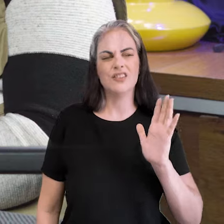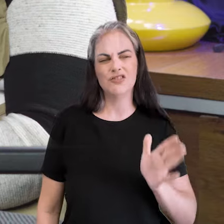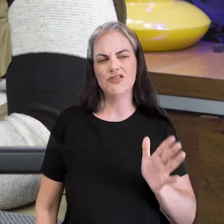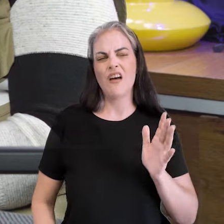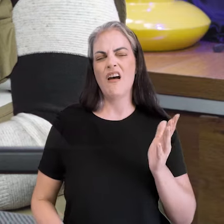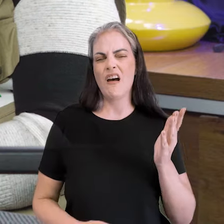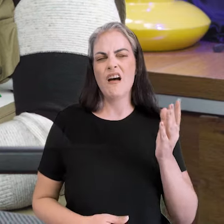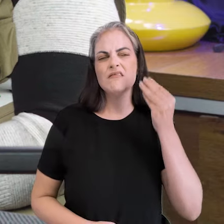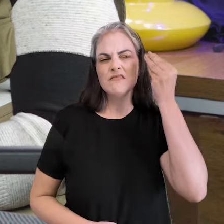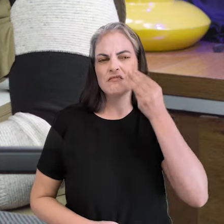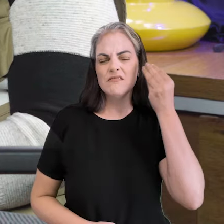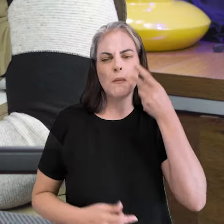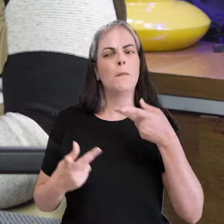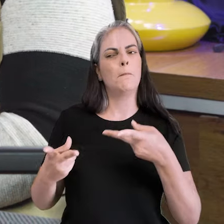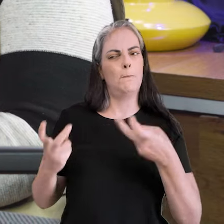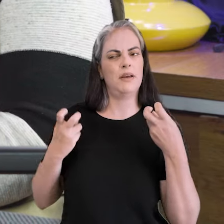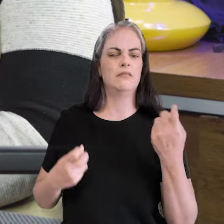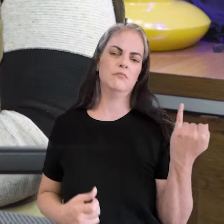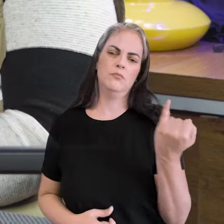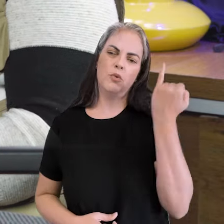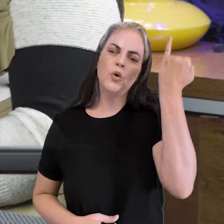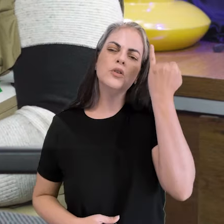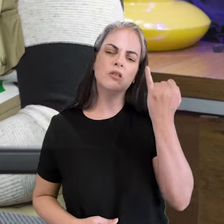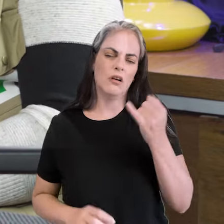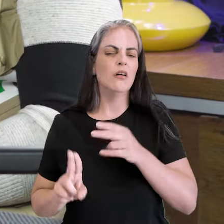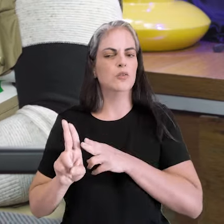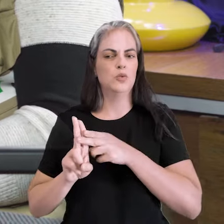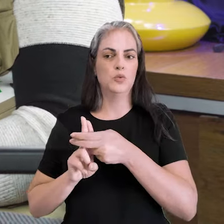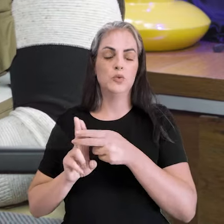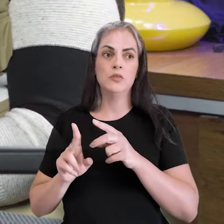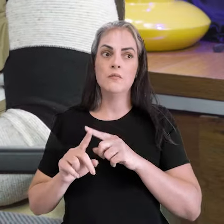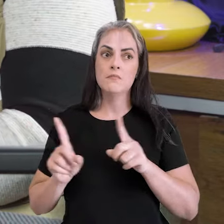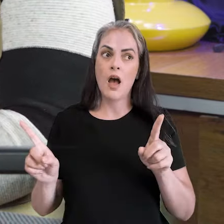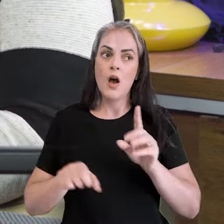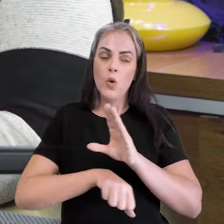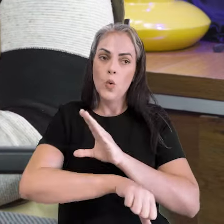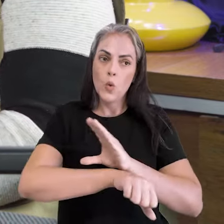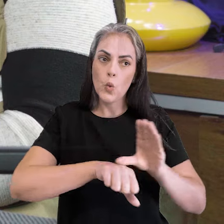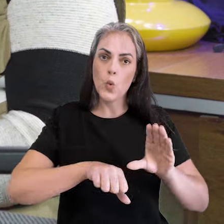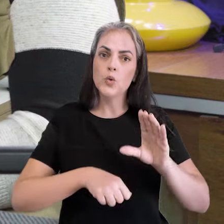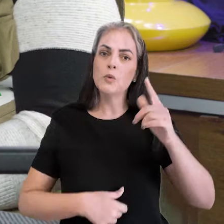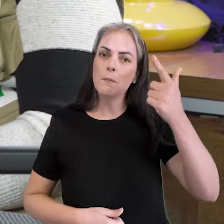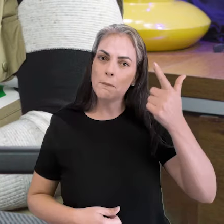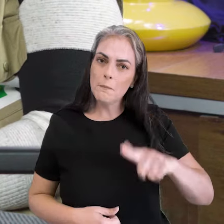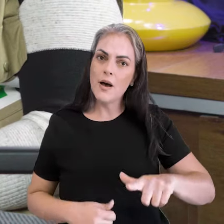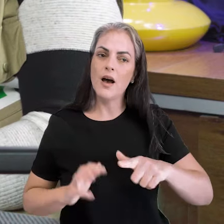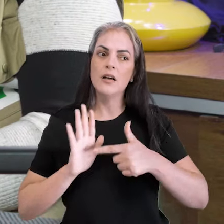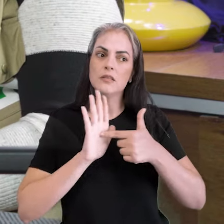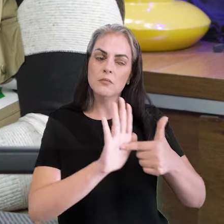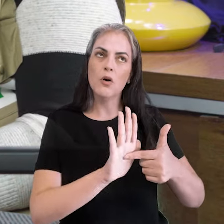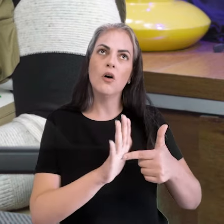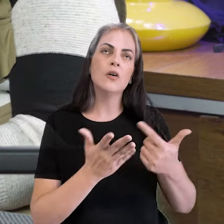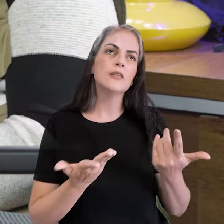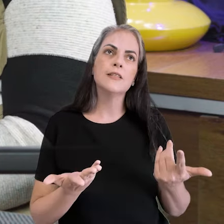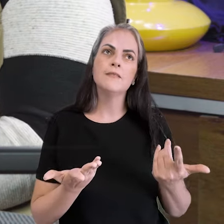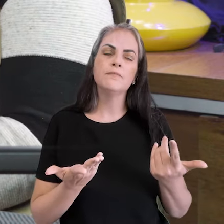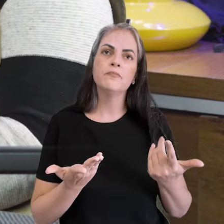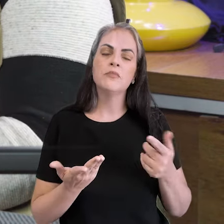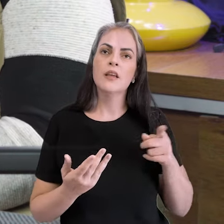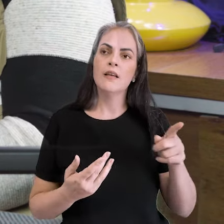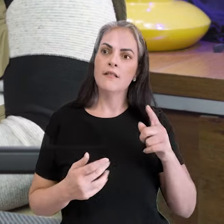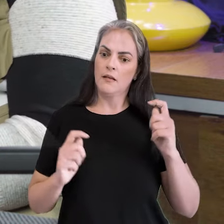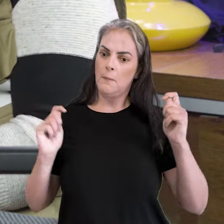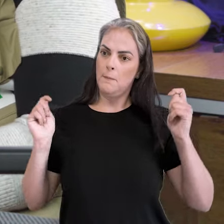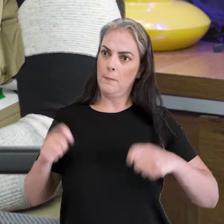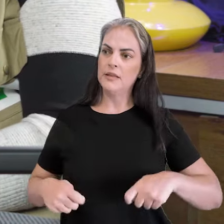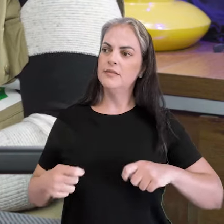já entendem muito bem a relevância do SUS. Eu acho que o que o curso traz é mostrar, ampliar a capacidade